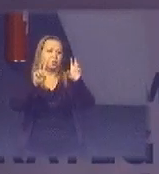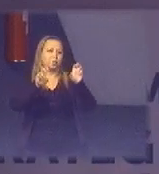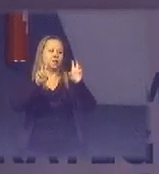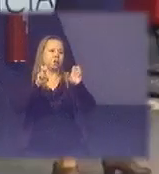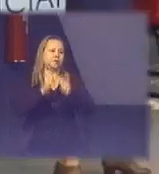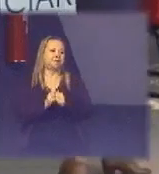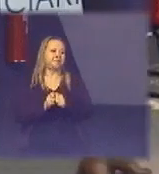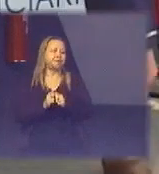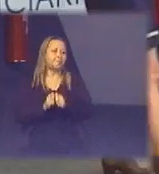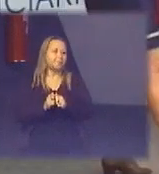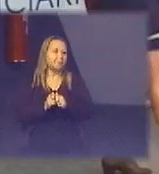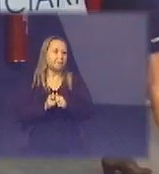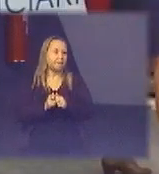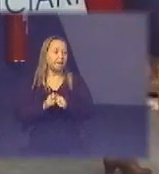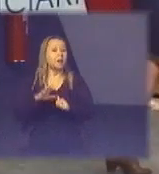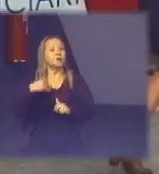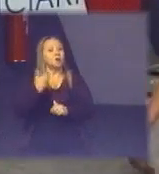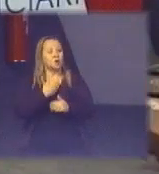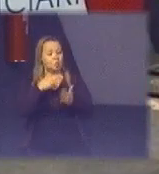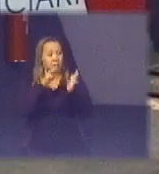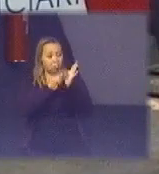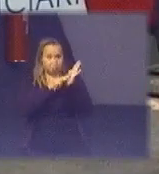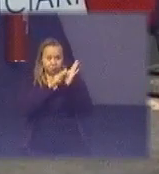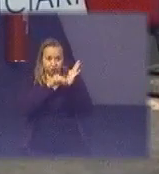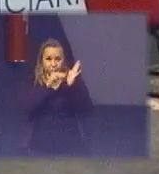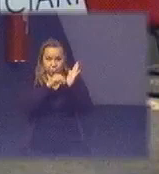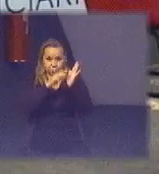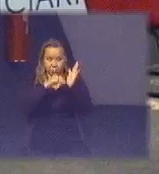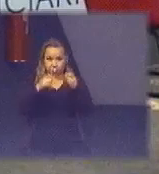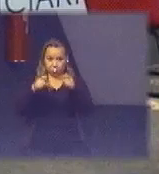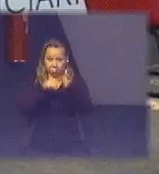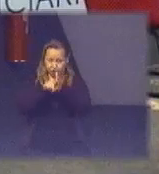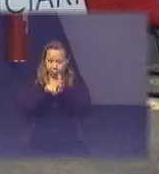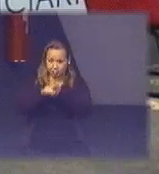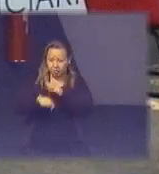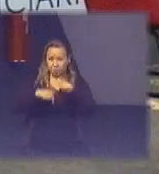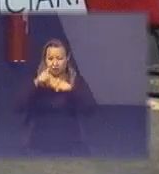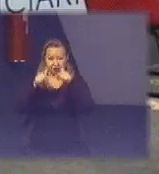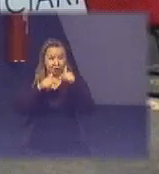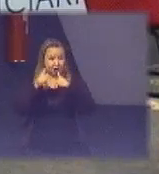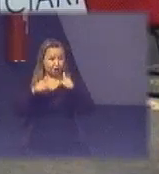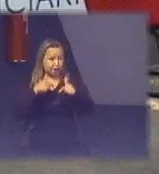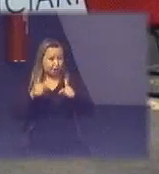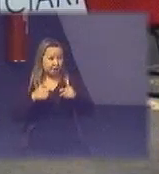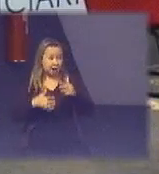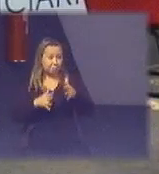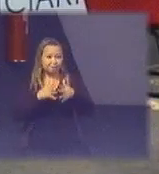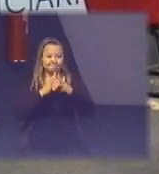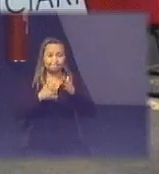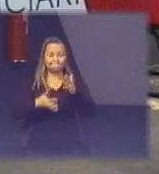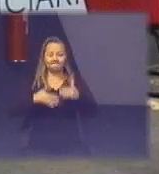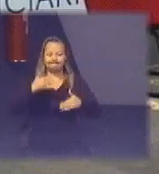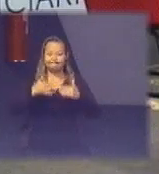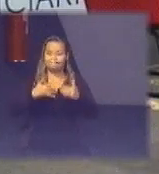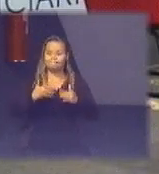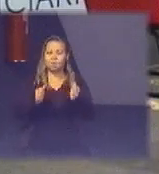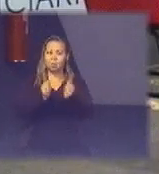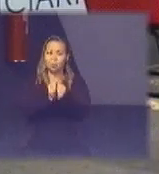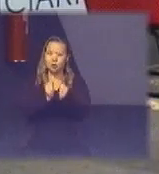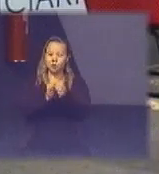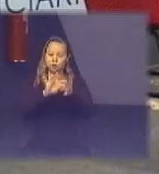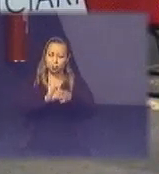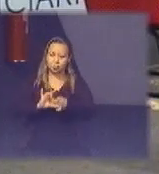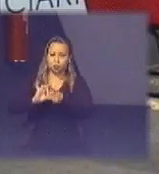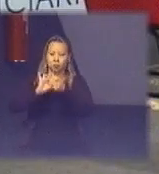sair daqui essa é a nossa metodologia de pesquisa mas que demanda um trabalho interdisciplinar a gente está com a equipe montada e agora